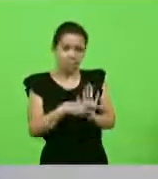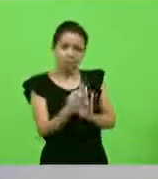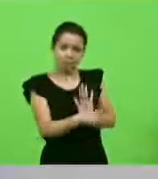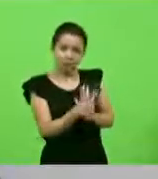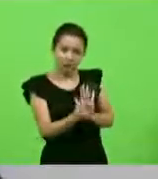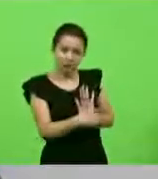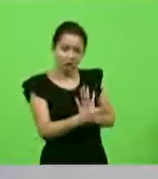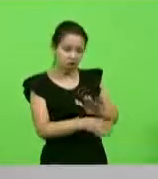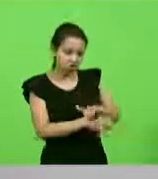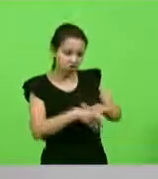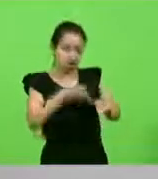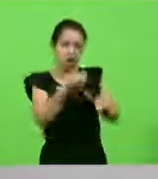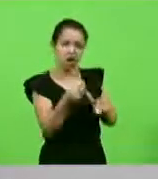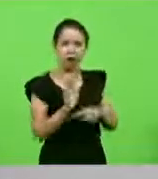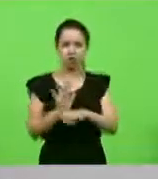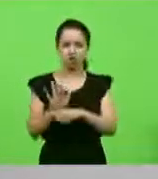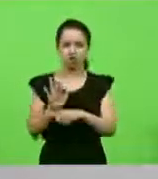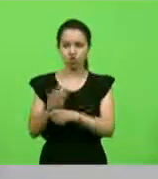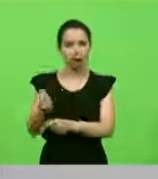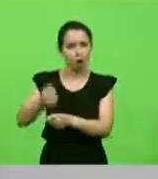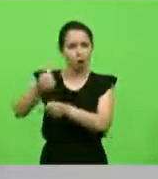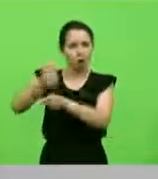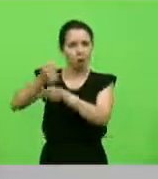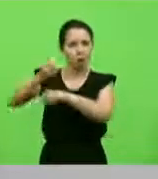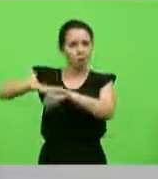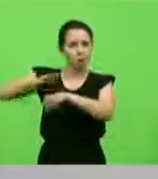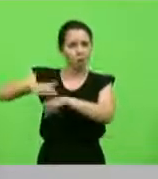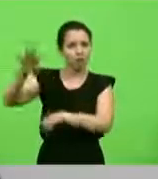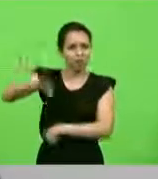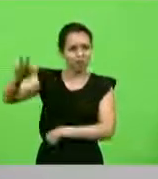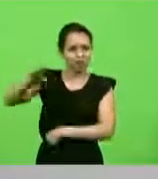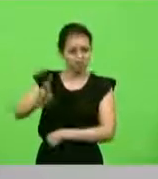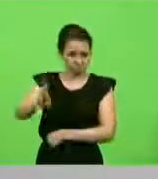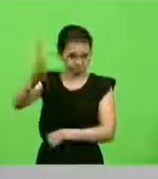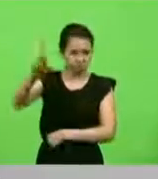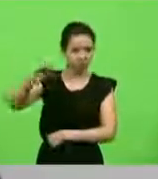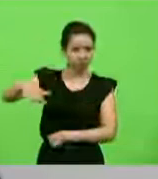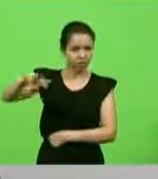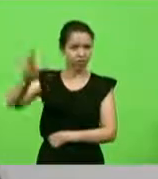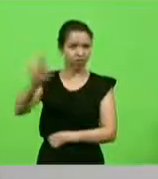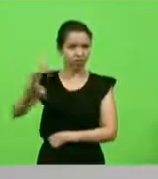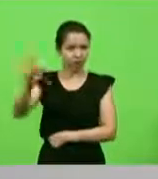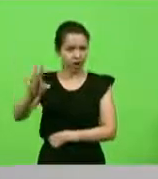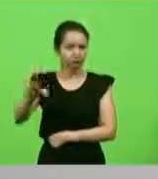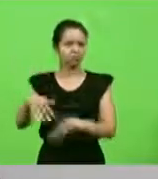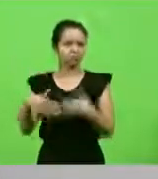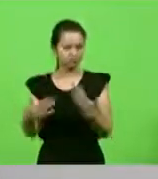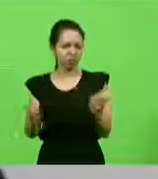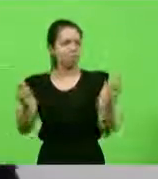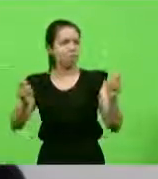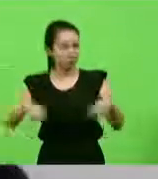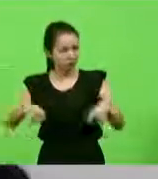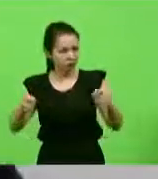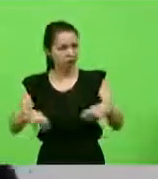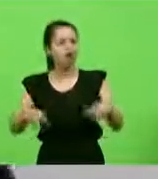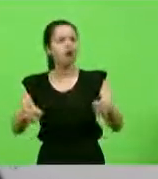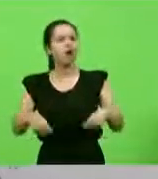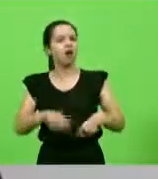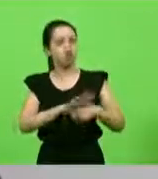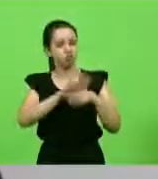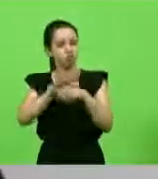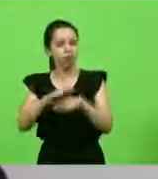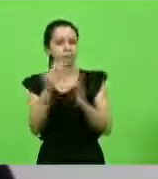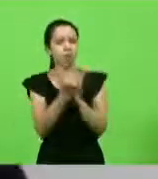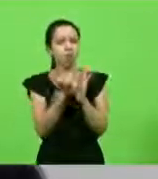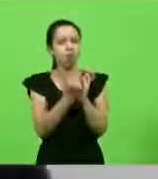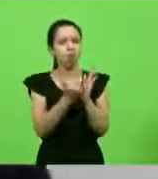do governo federal, que seria de responsabilidade do governo federal, pode sim e deve fazer programas para auxiliar